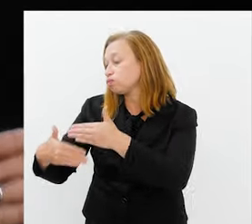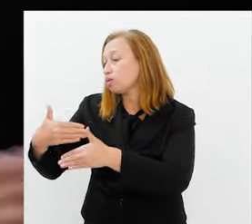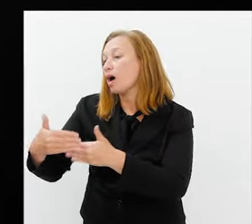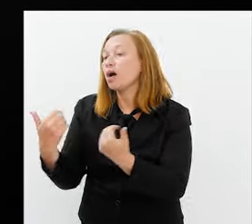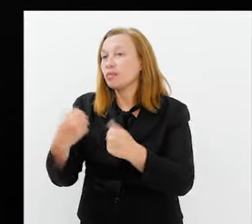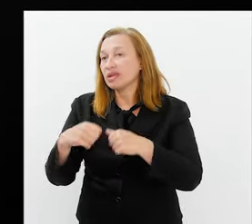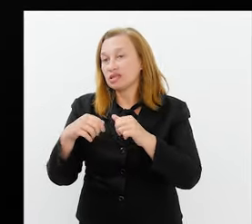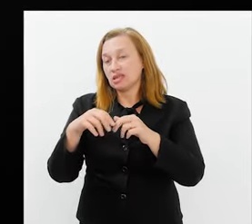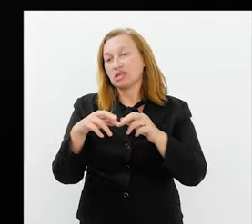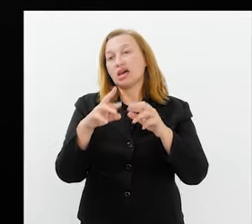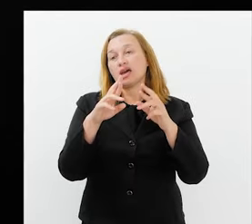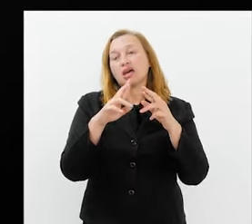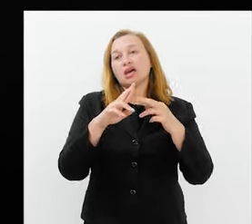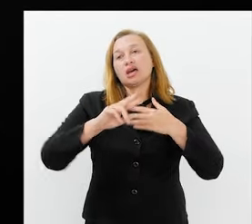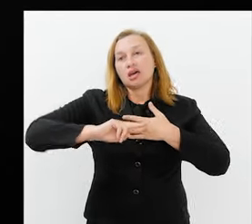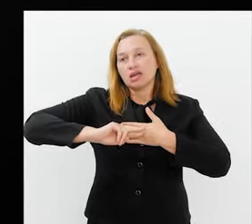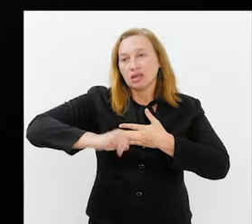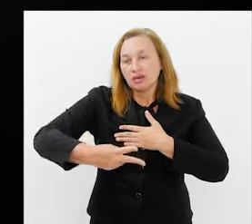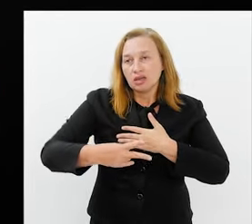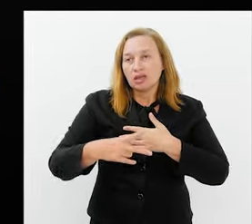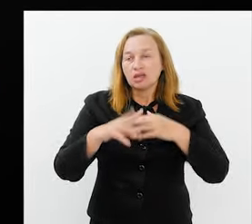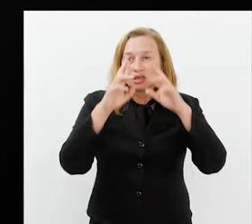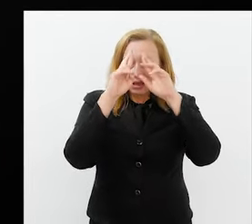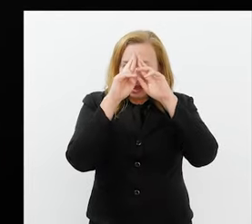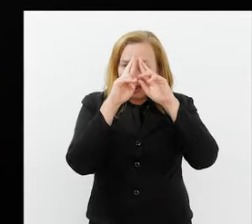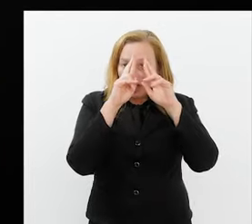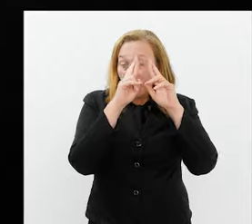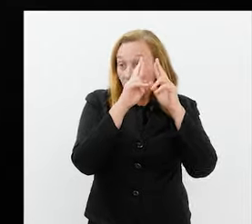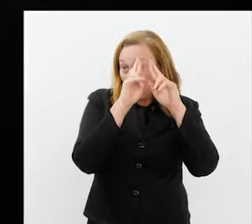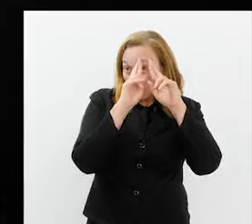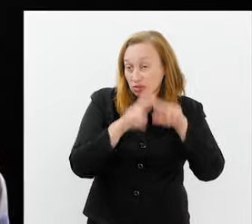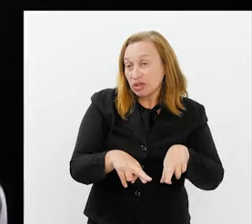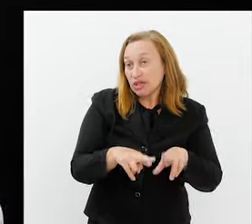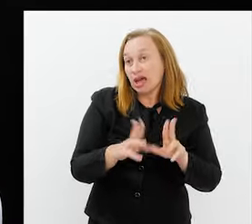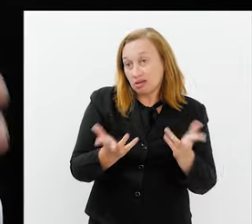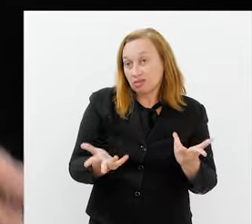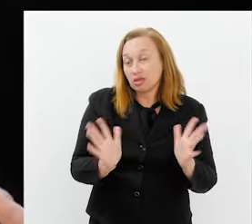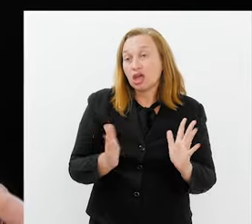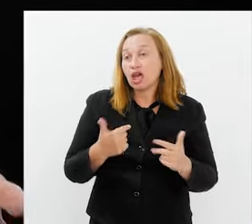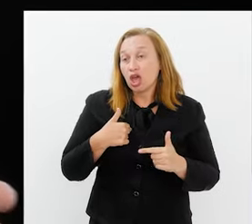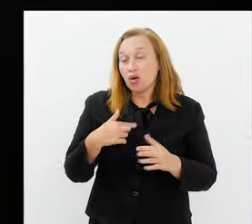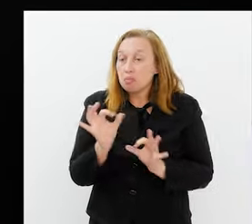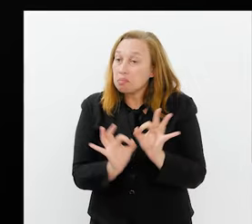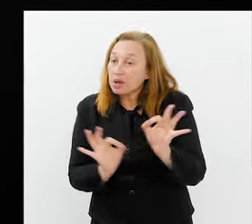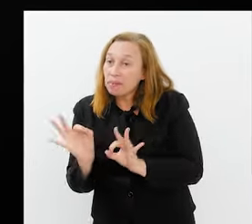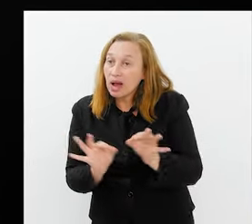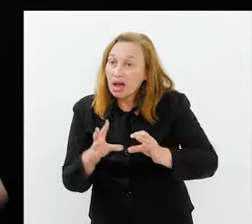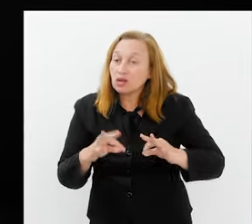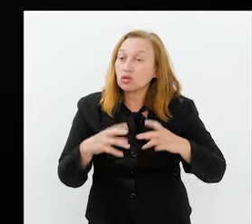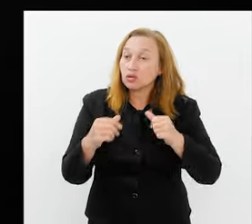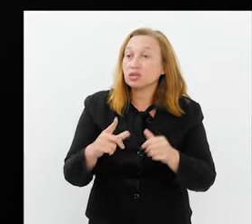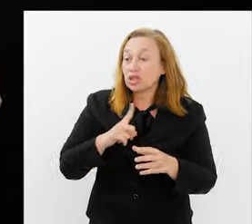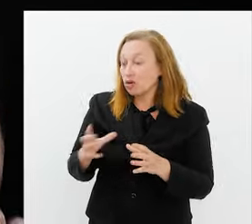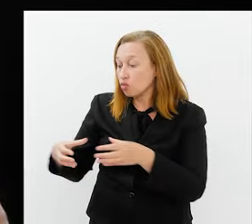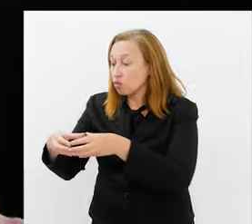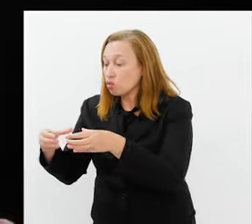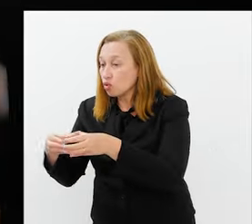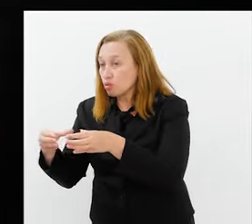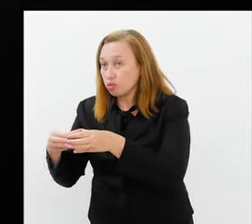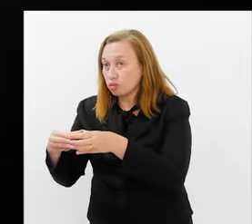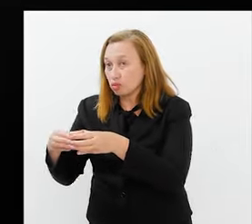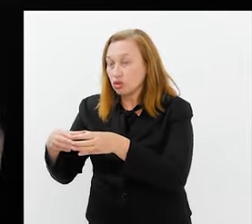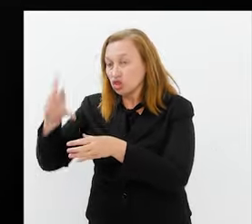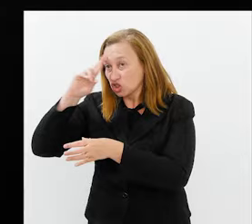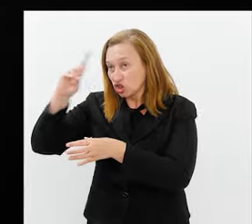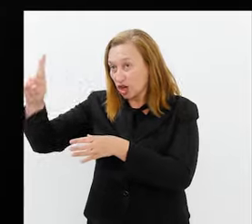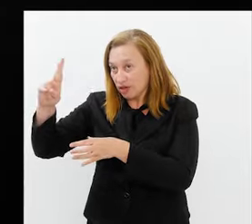que precisa ser respeitada. Então, de que forma eles aprendem isso? A gente... Eu monto os workshops, tenho os chefes de equipe que